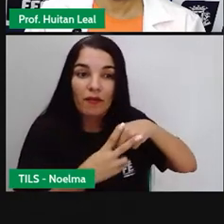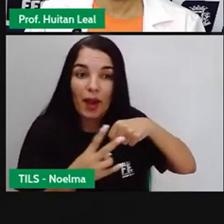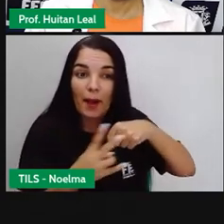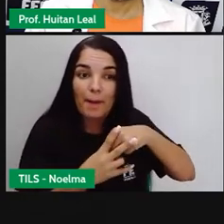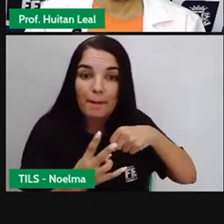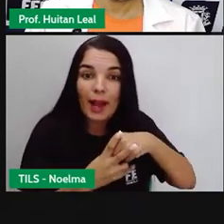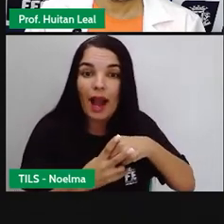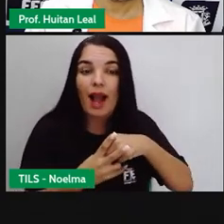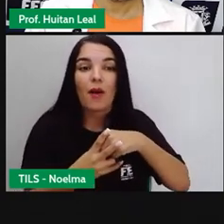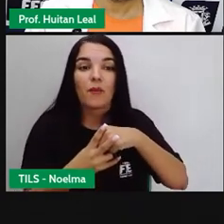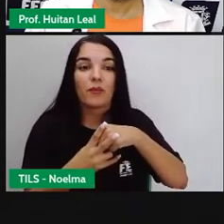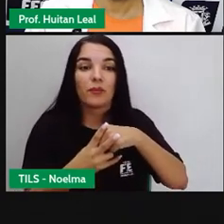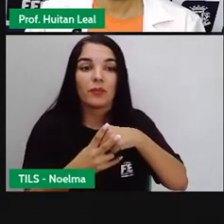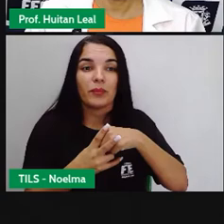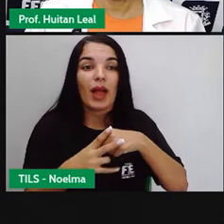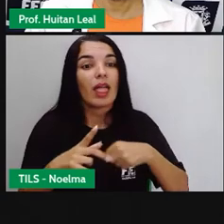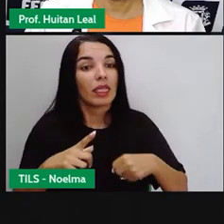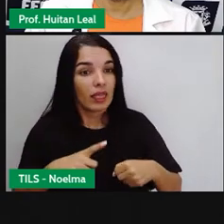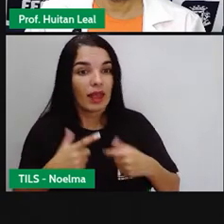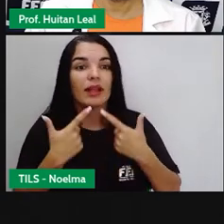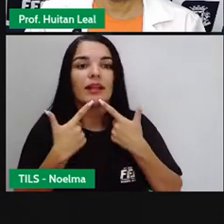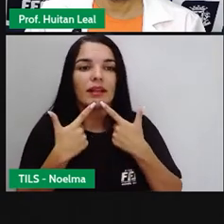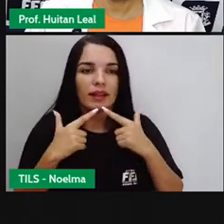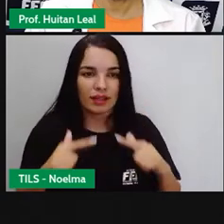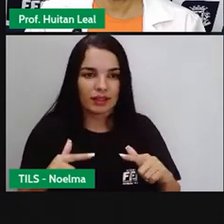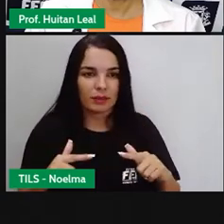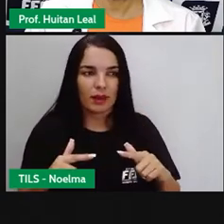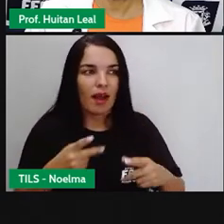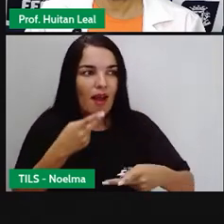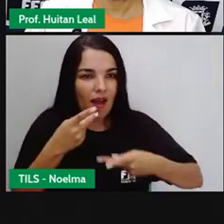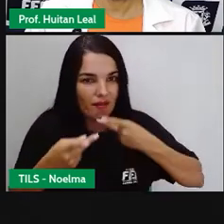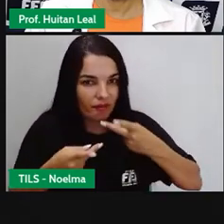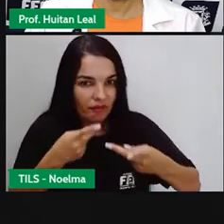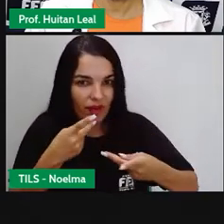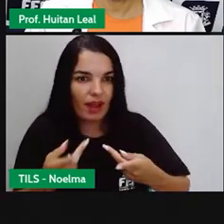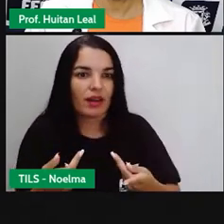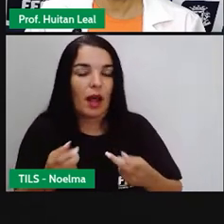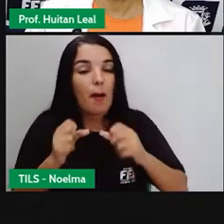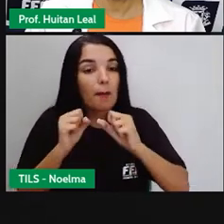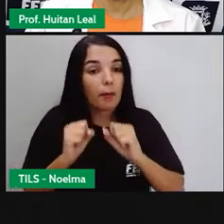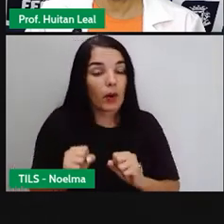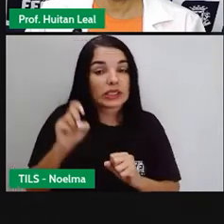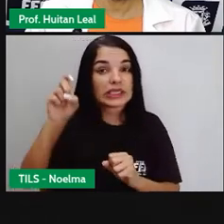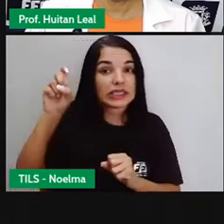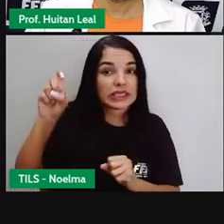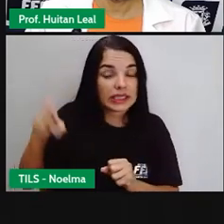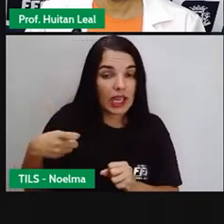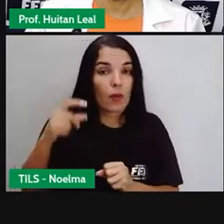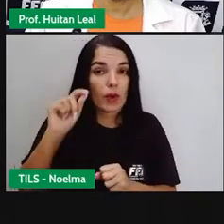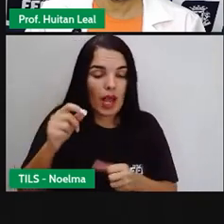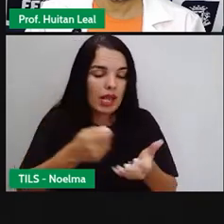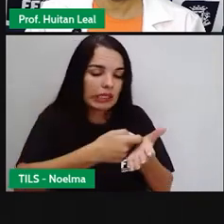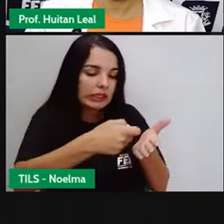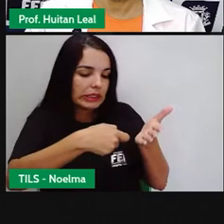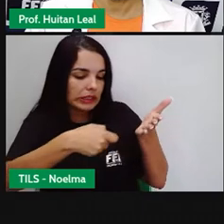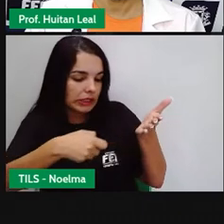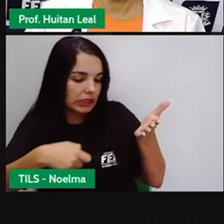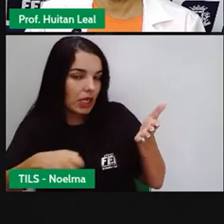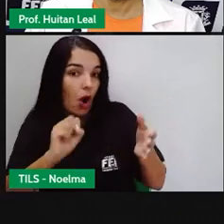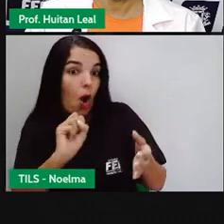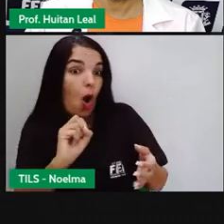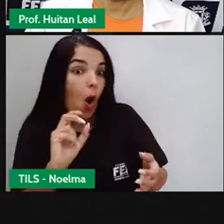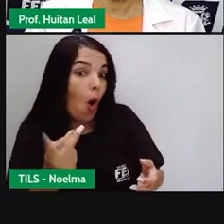Se é verbal, é linguístico. Linguístico que pode ser escrito ou falado.